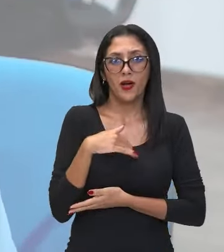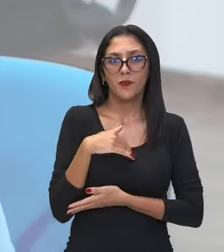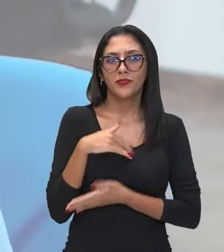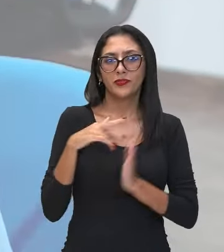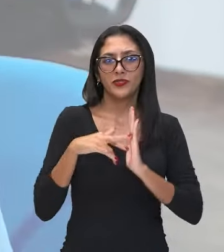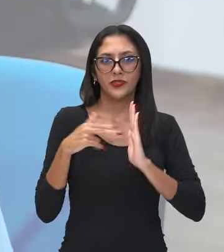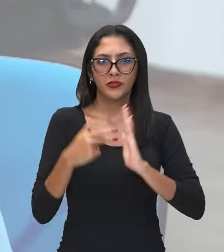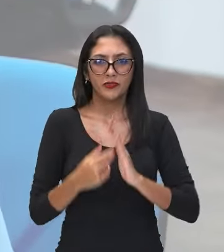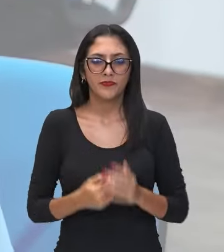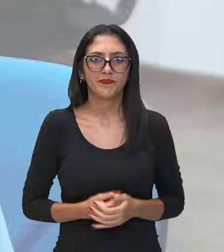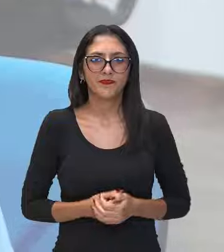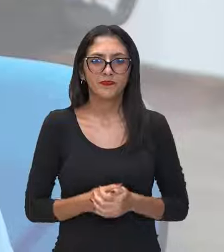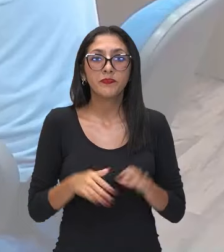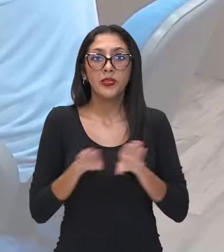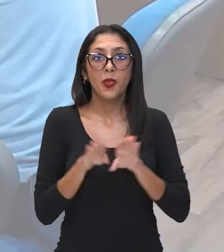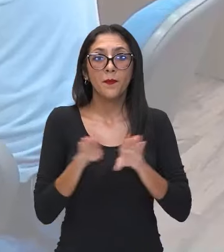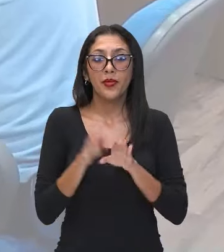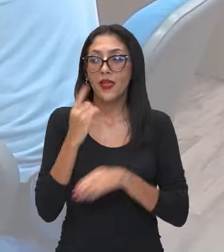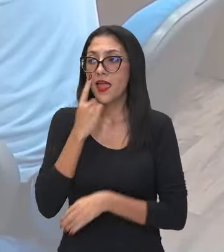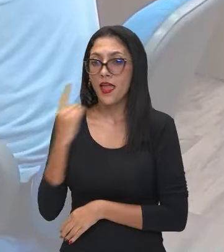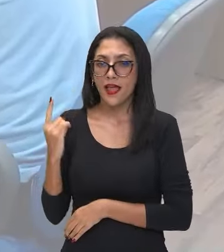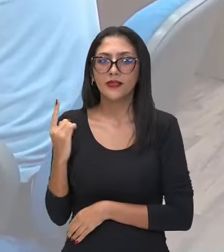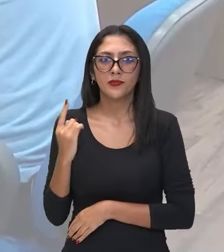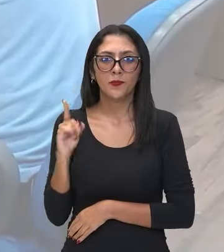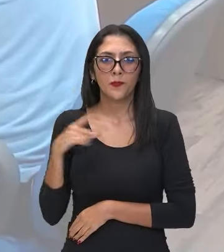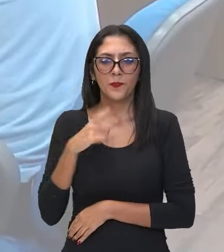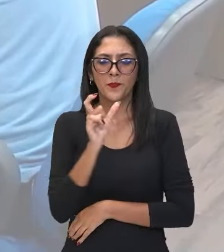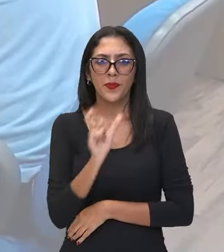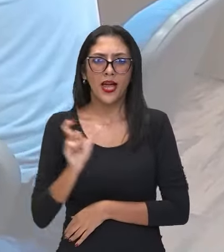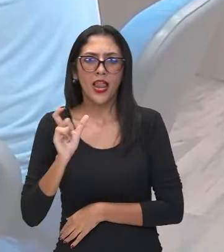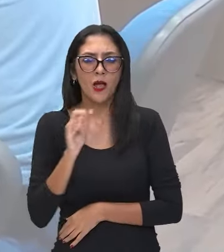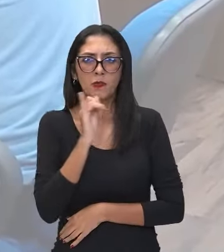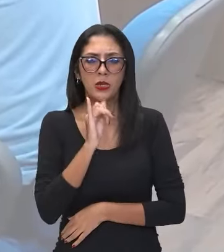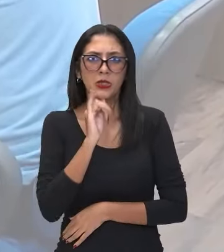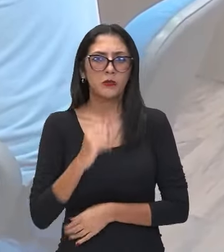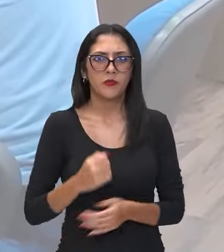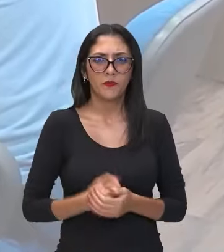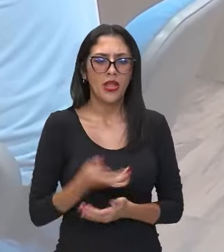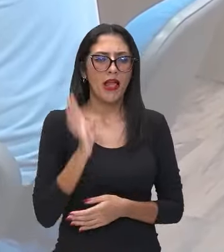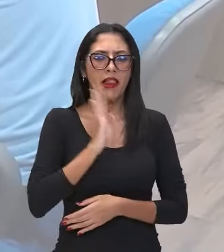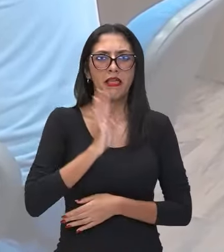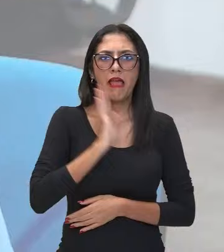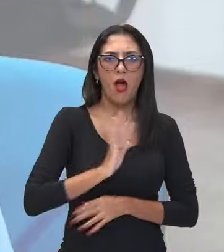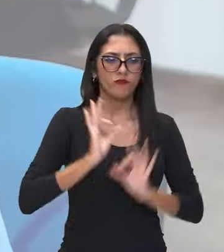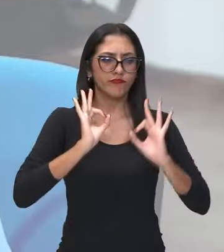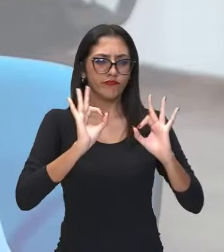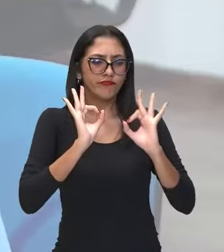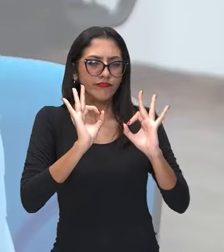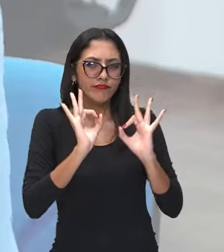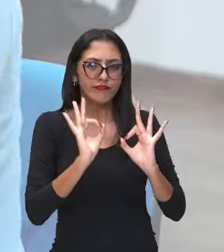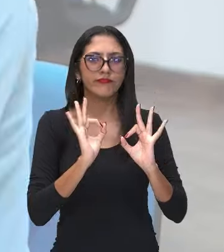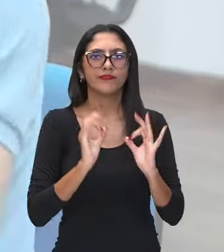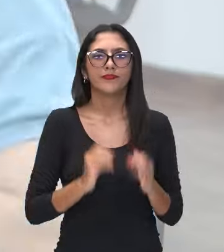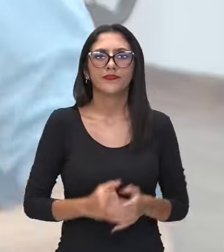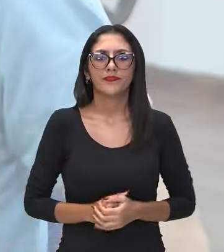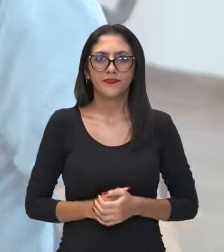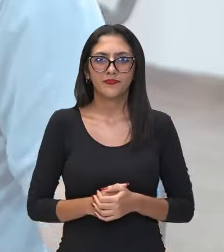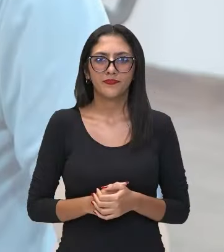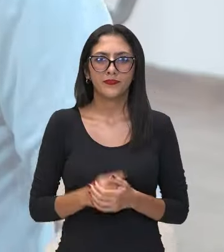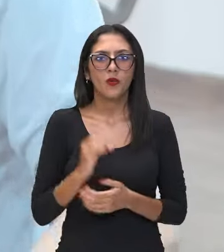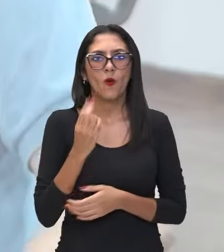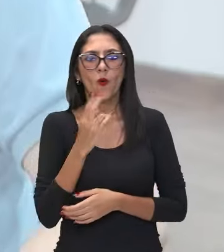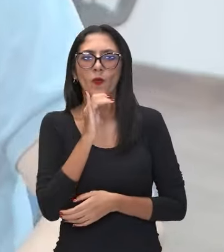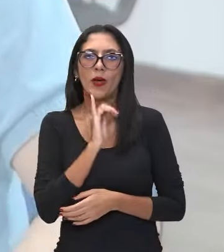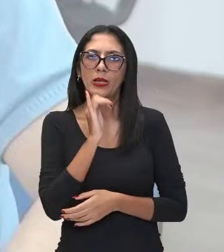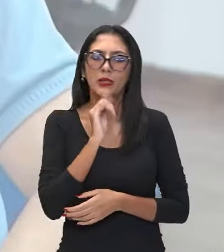Tem o chibata, que é quando alguma coisa é muito boa, é legal. Pô, chibata, é beber água e chibata. Tem que ficar tipo, tipo, quando a pessoa tá muito tranquila,